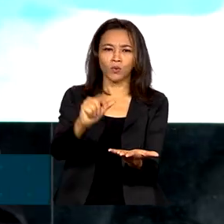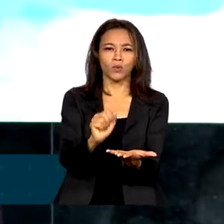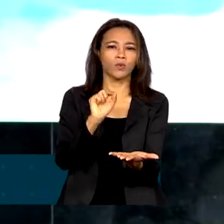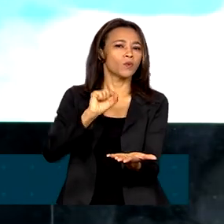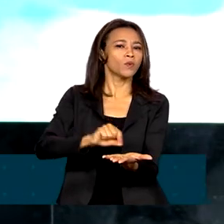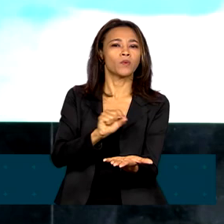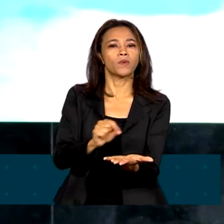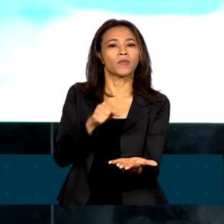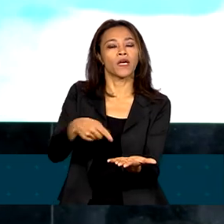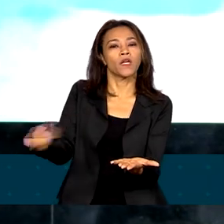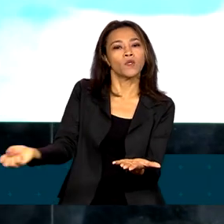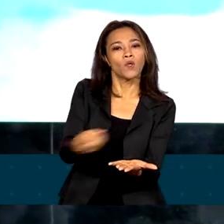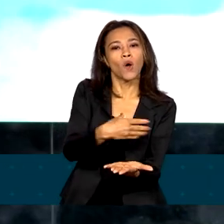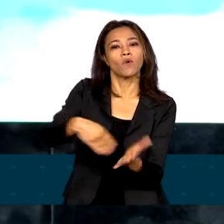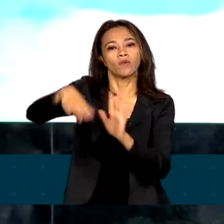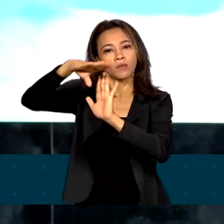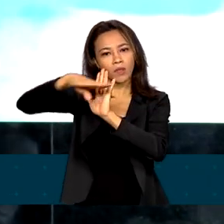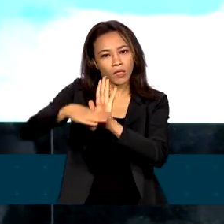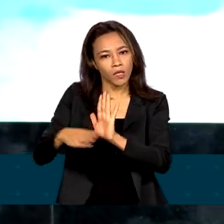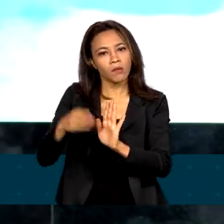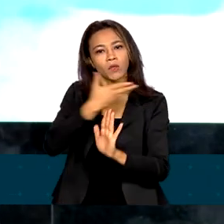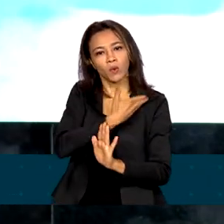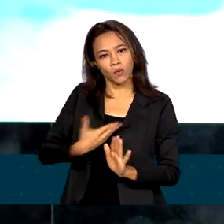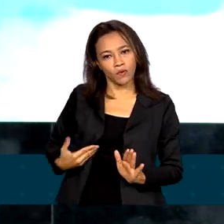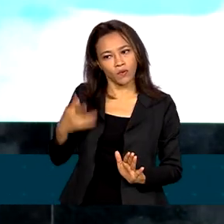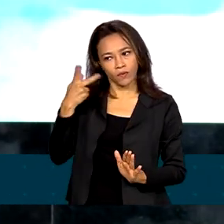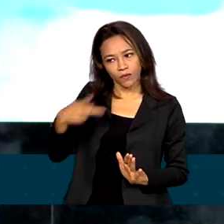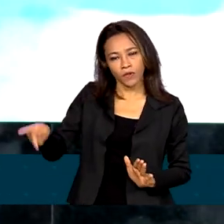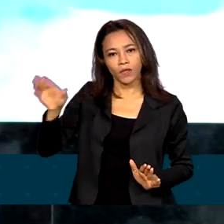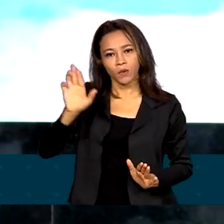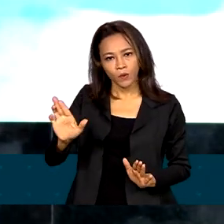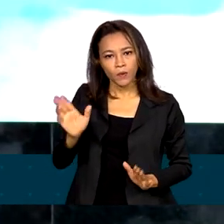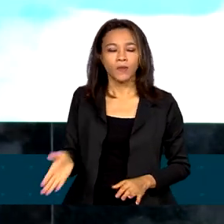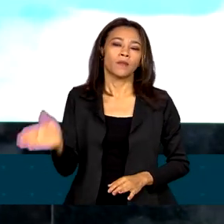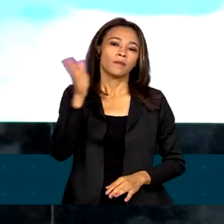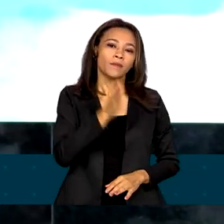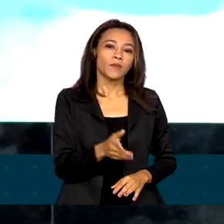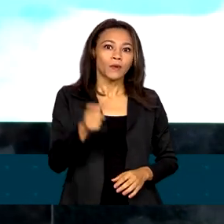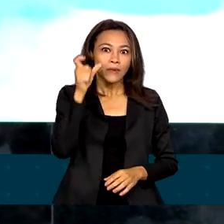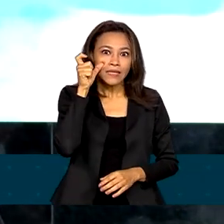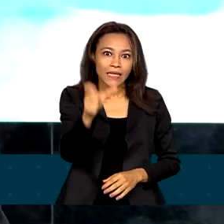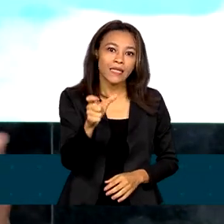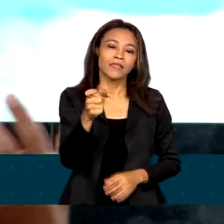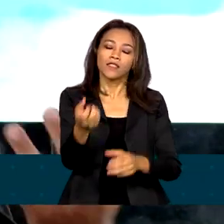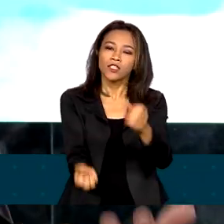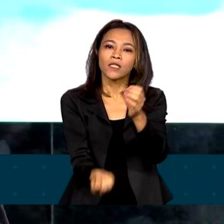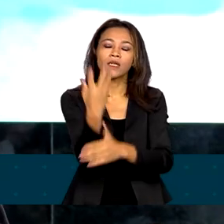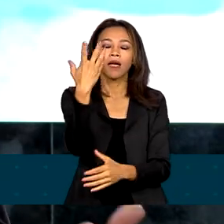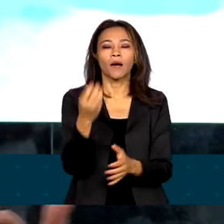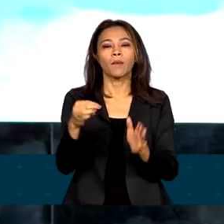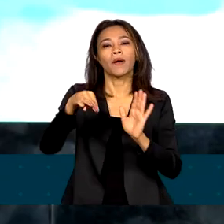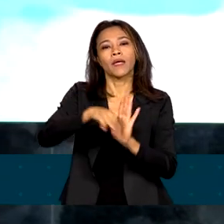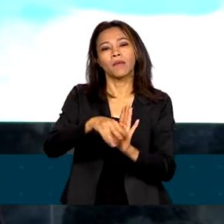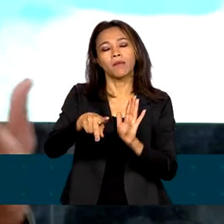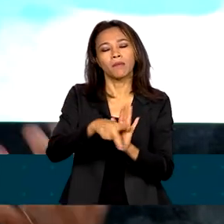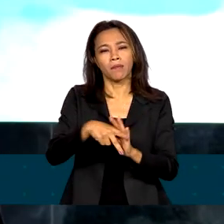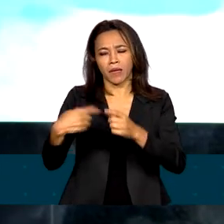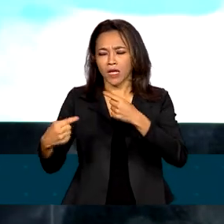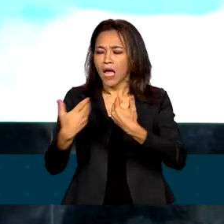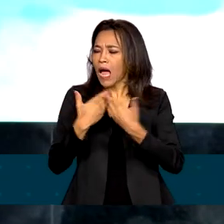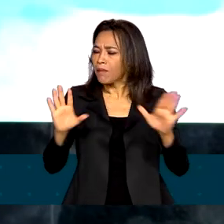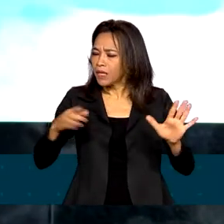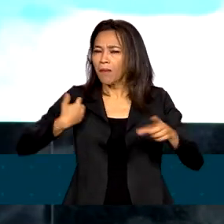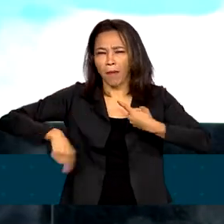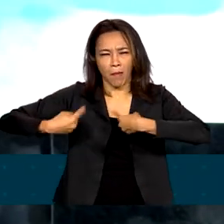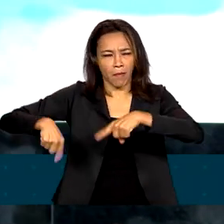novos programas do governo do presidente Lula, o interesse de instalar a MPs exatamente para ampliar o debate, permitir que outros